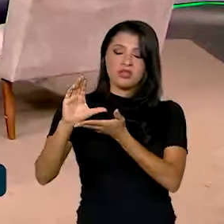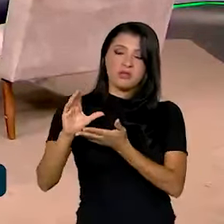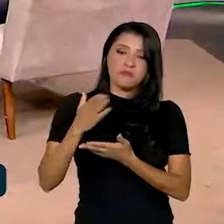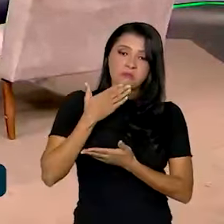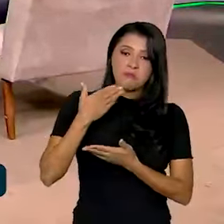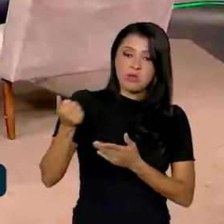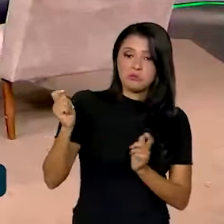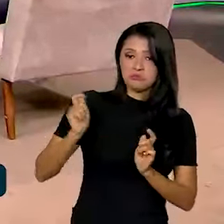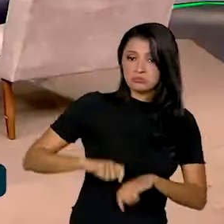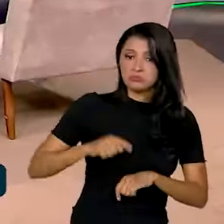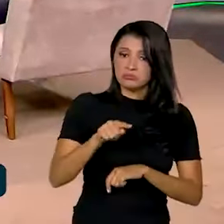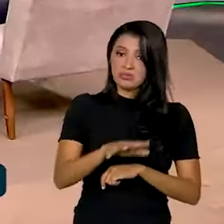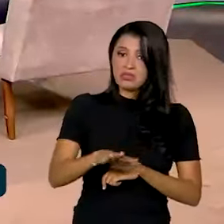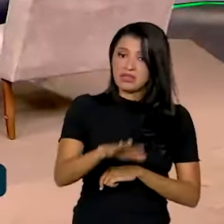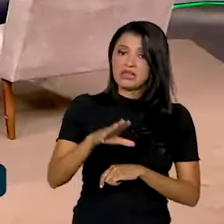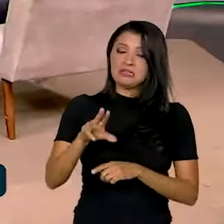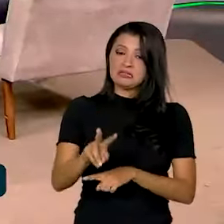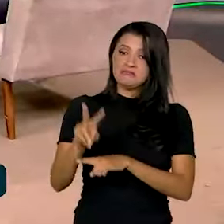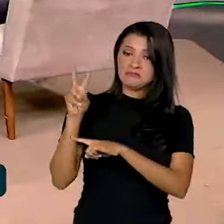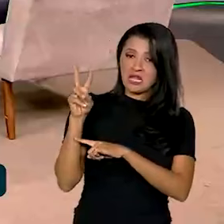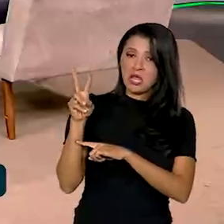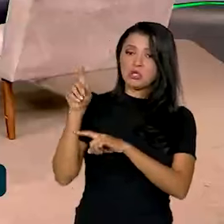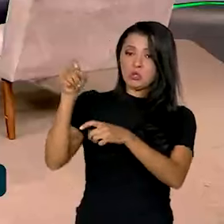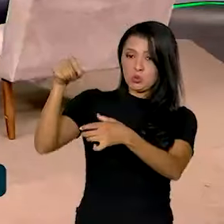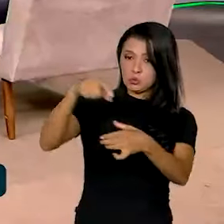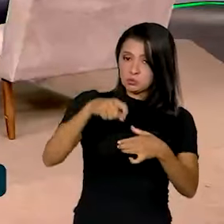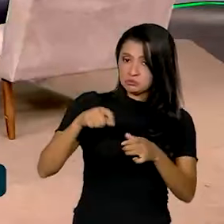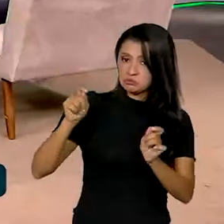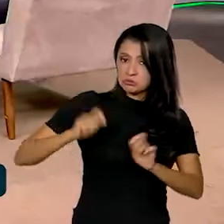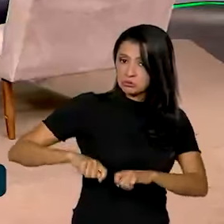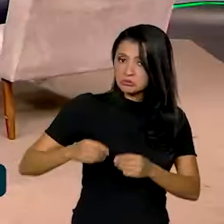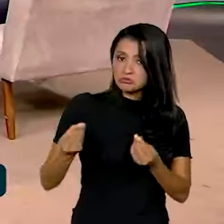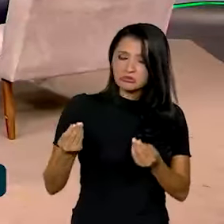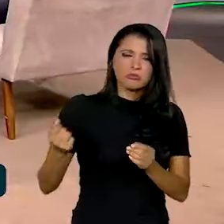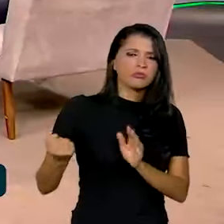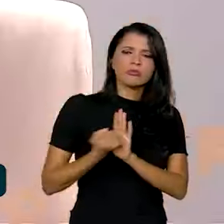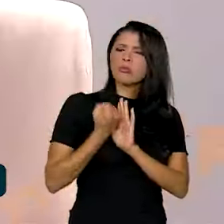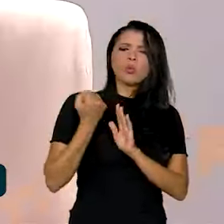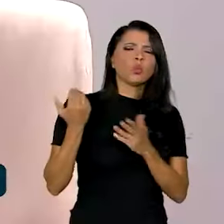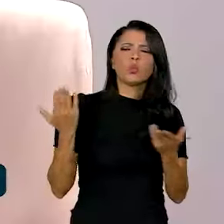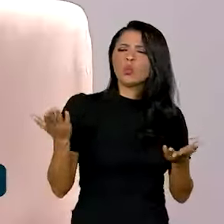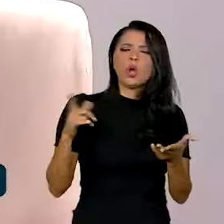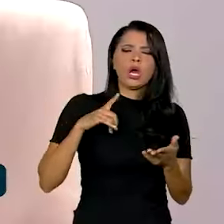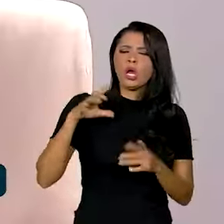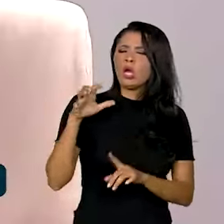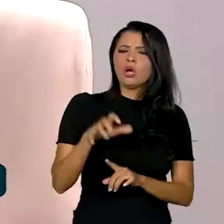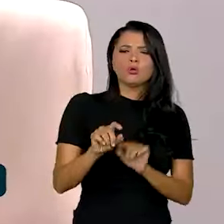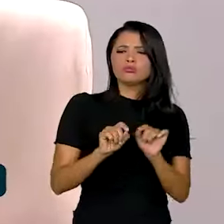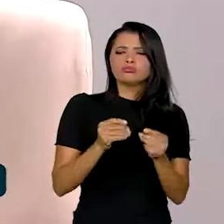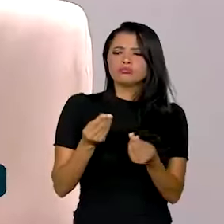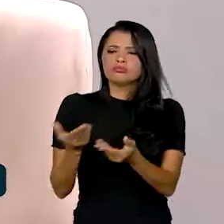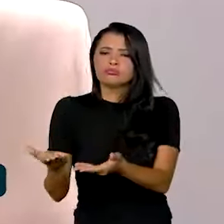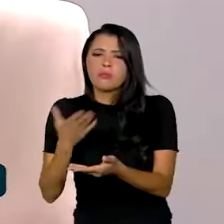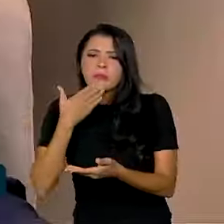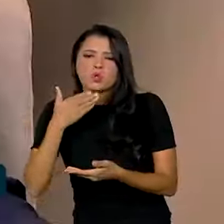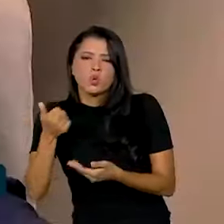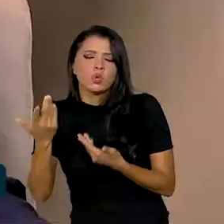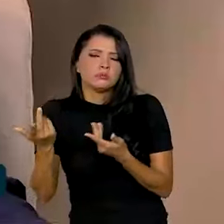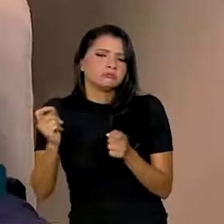condições desse microcrédito produtivo, né? Qual o impacto que esse plano deve trazer, ministro, para a área?